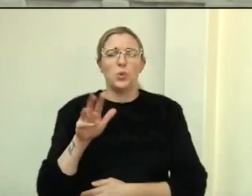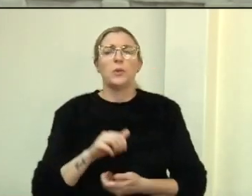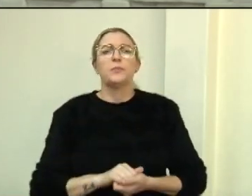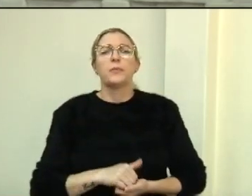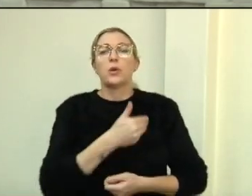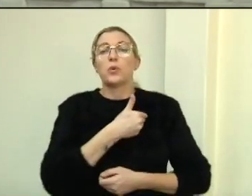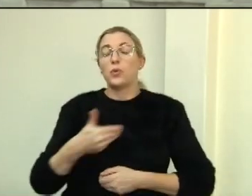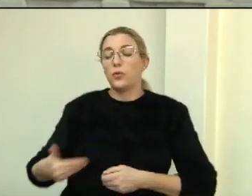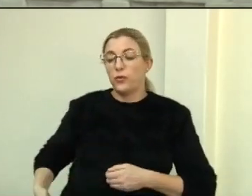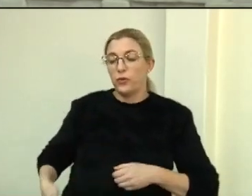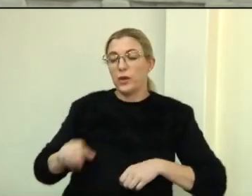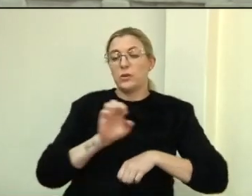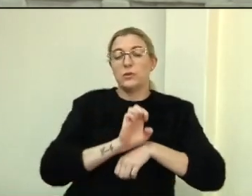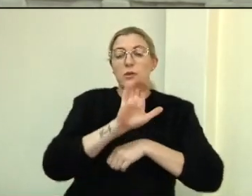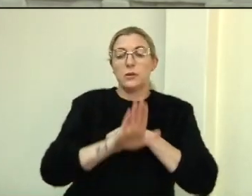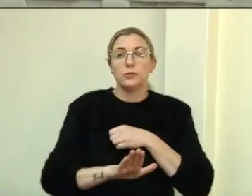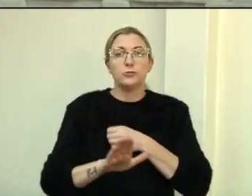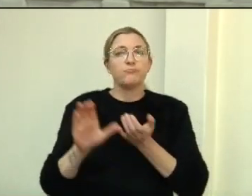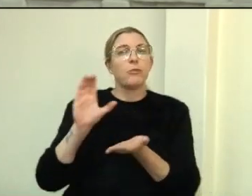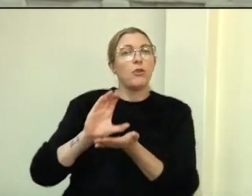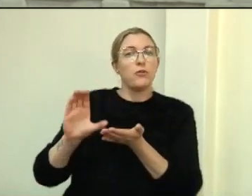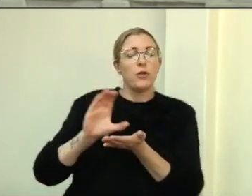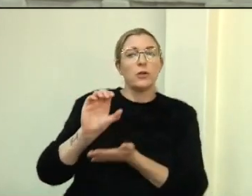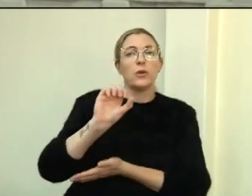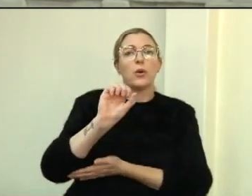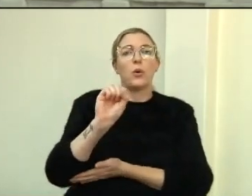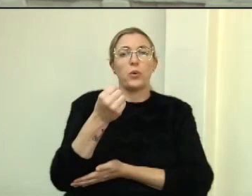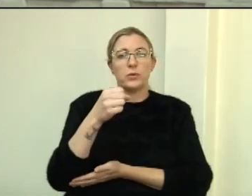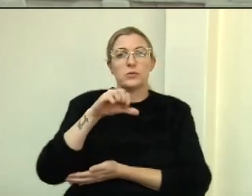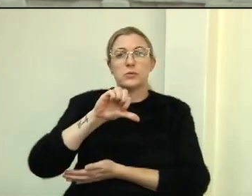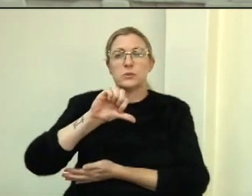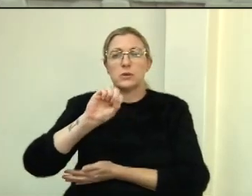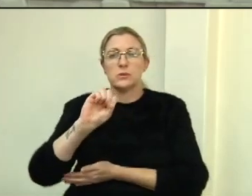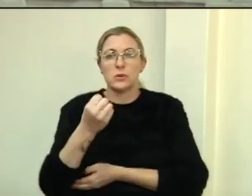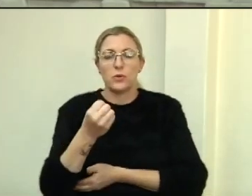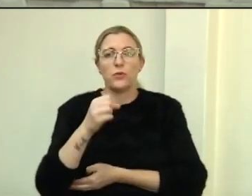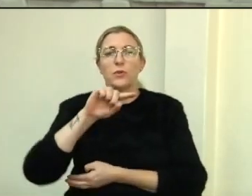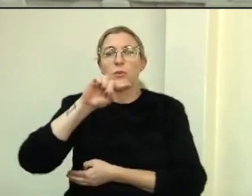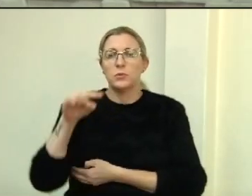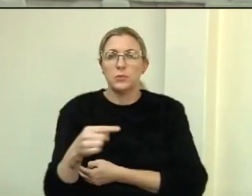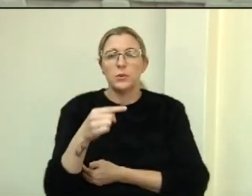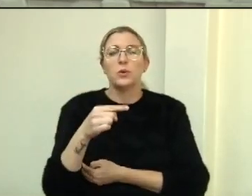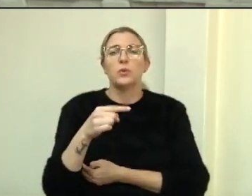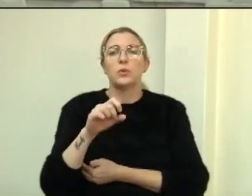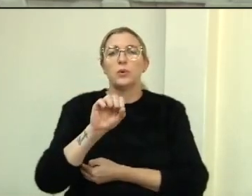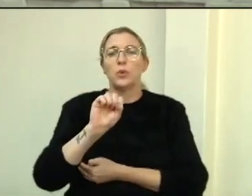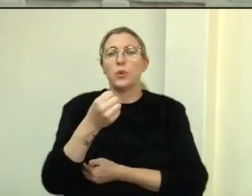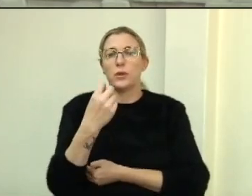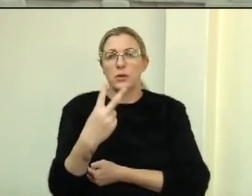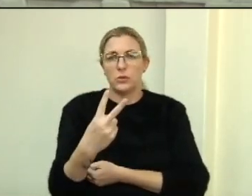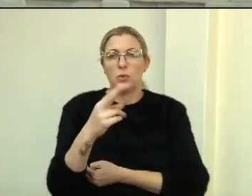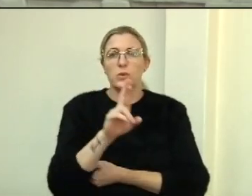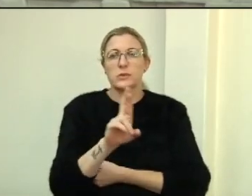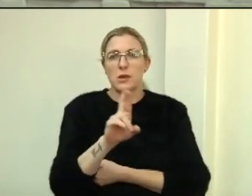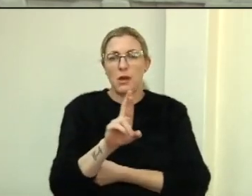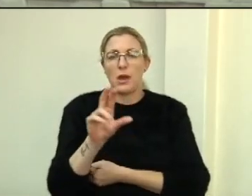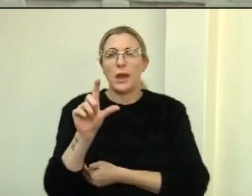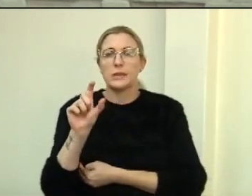Erechim está recebendo o valor de R$ 898.082,10.